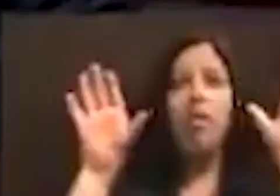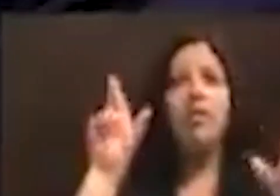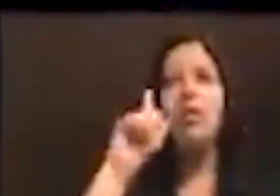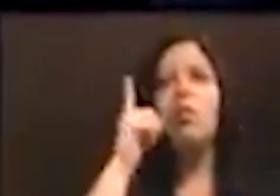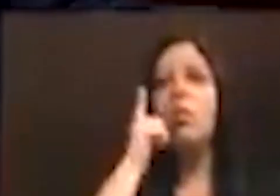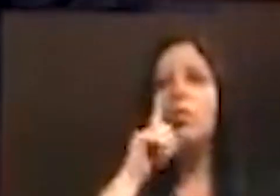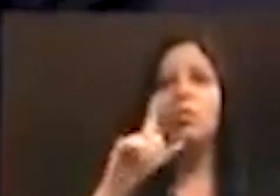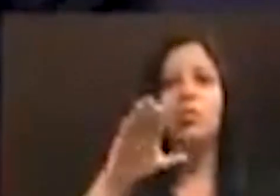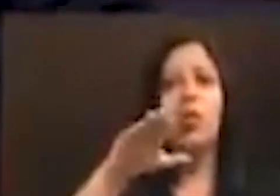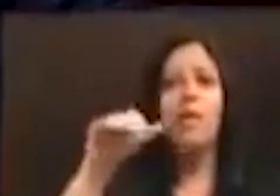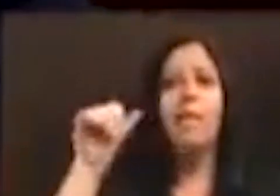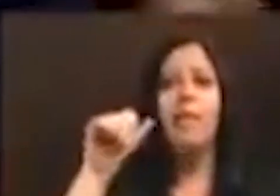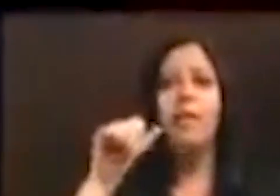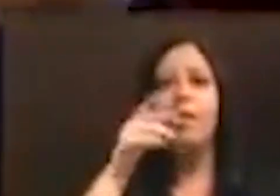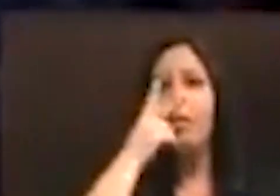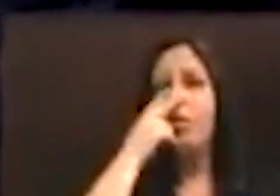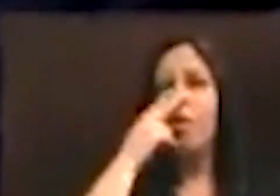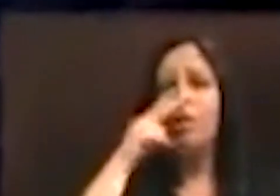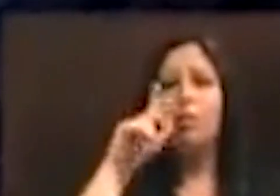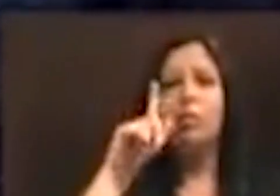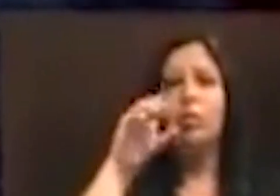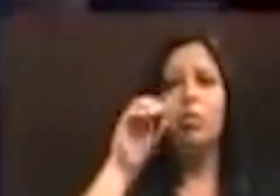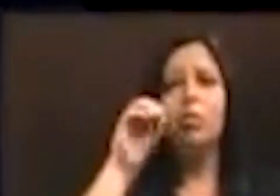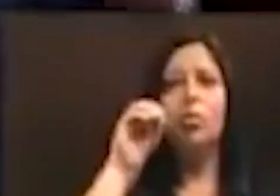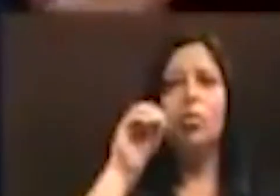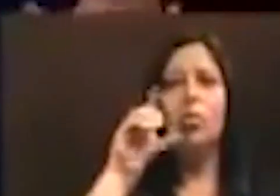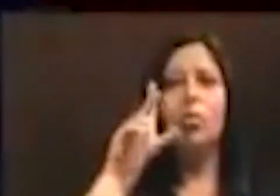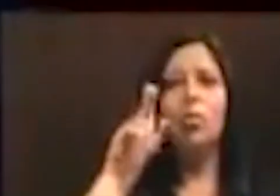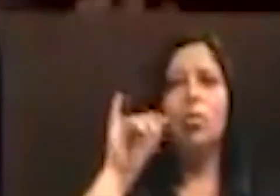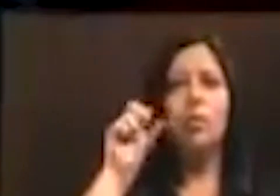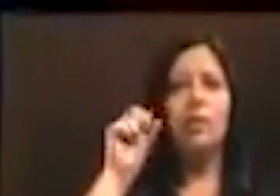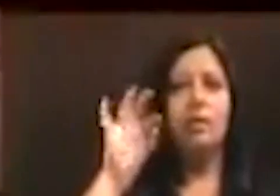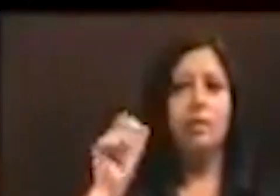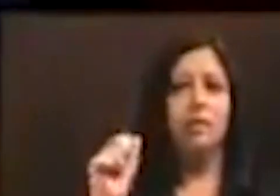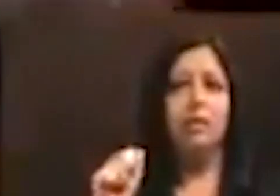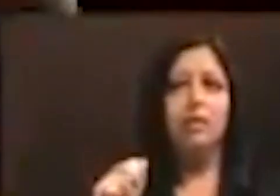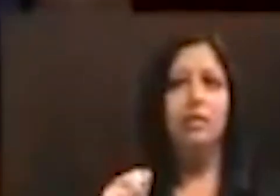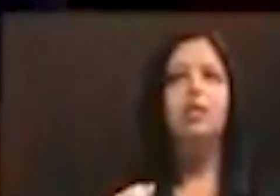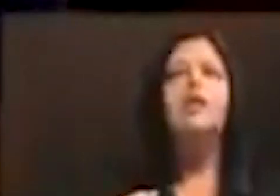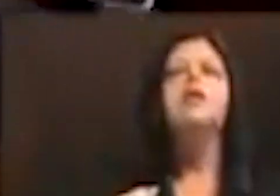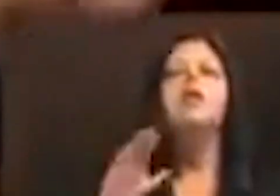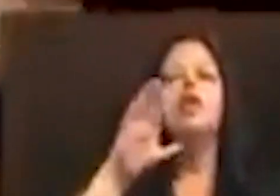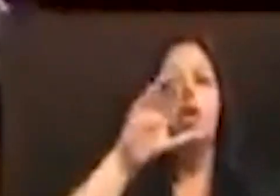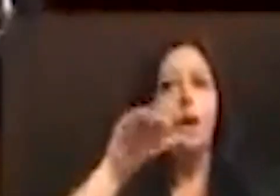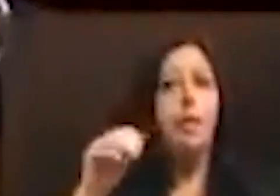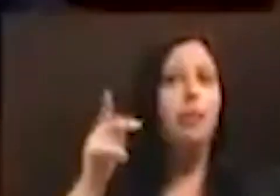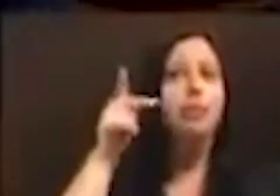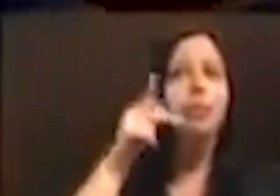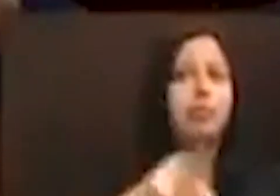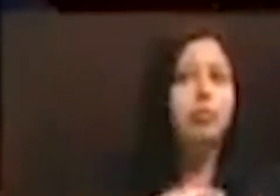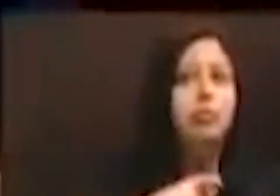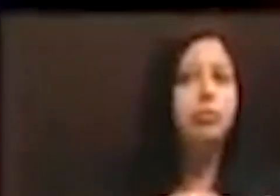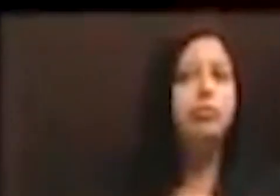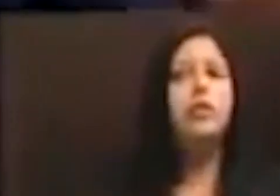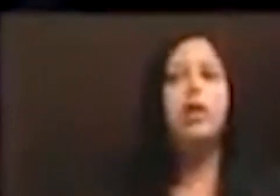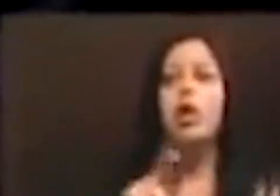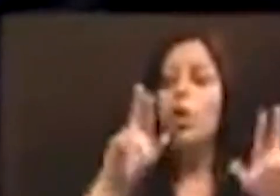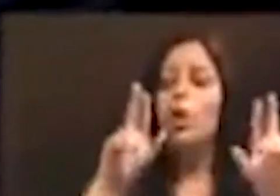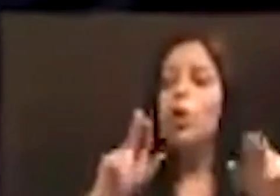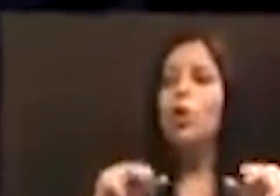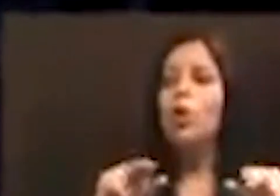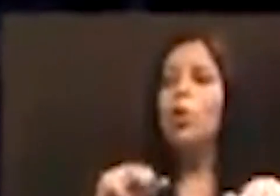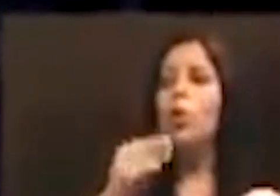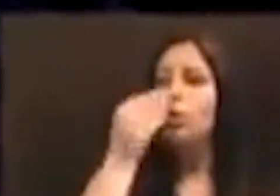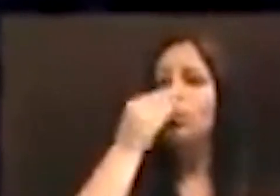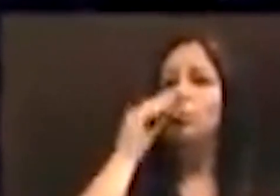chamarmos de golpistas. Podemos, sim, ser chamados de verdadeiristas, porque nunca deixamos